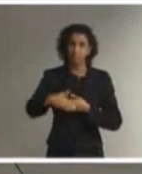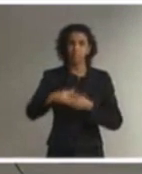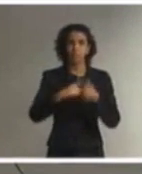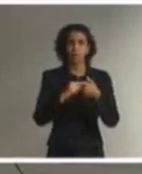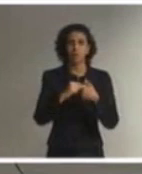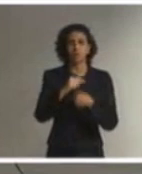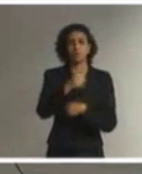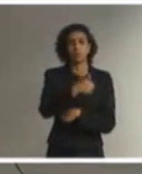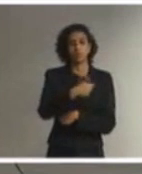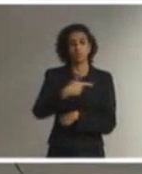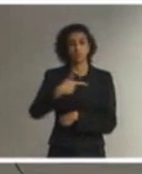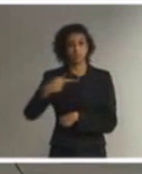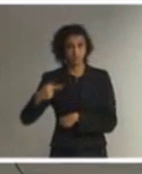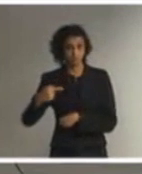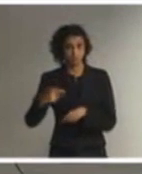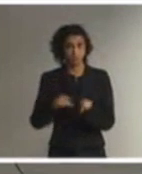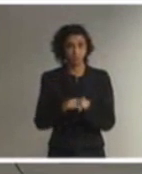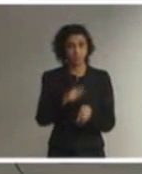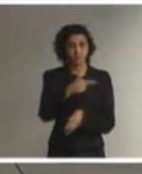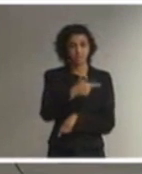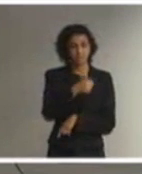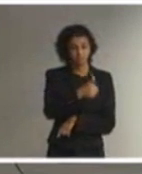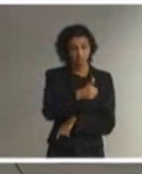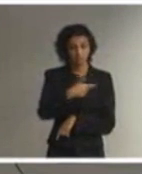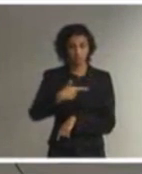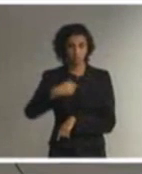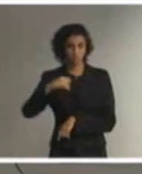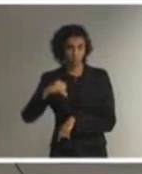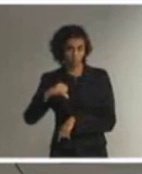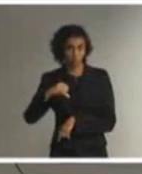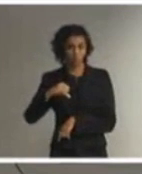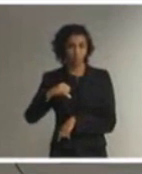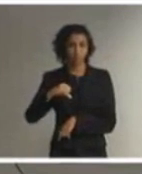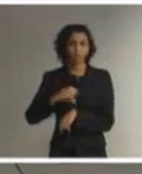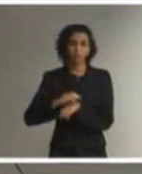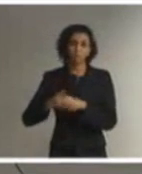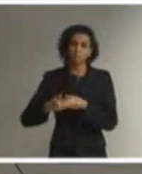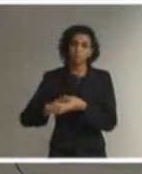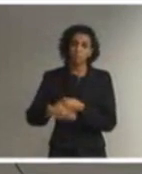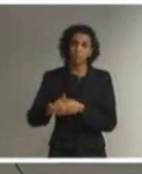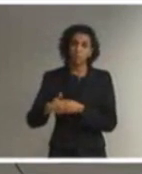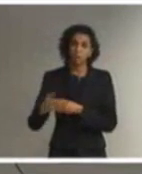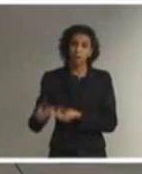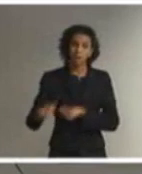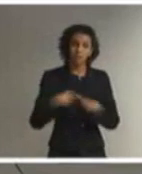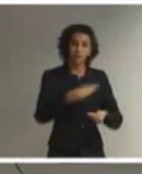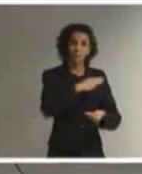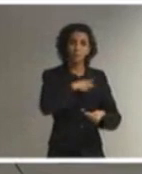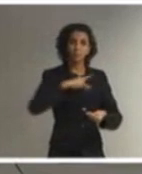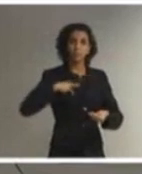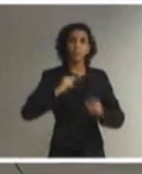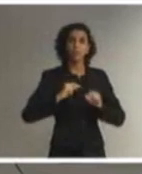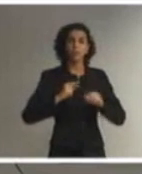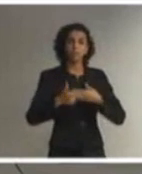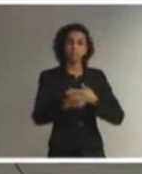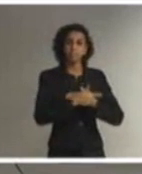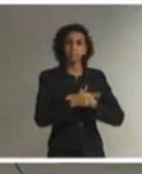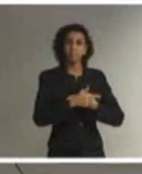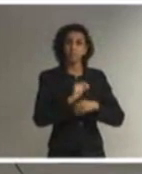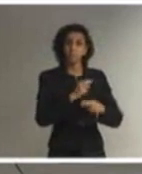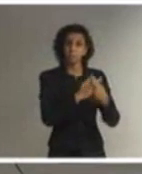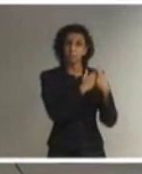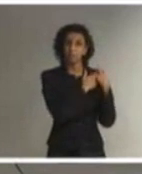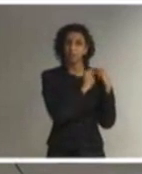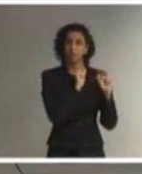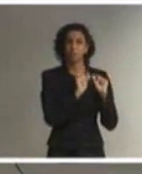artigos 127 e 129, deu ao Ministério Público essa atribuição dentro dos